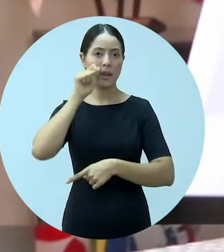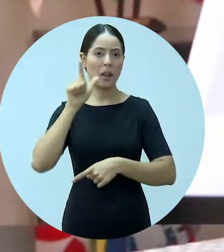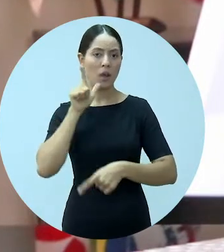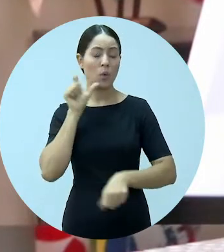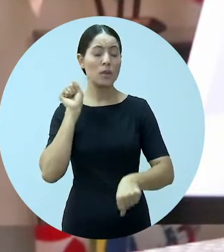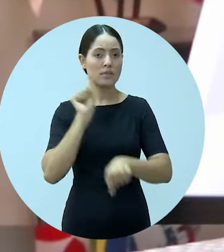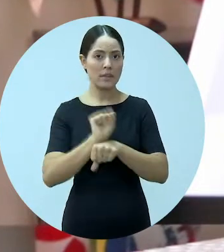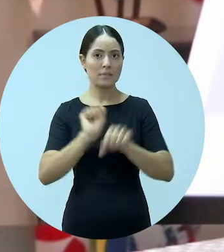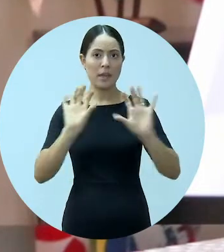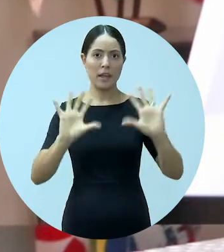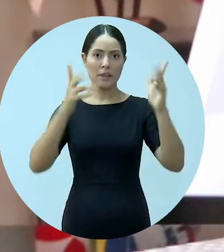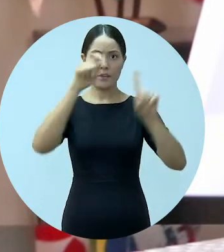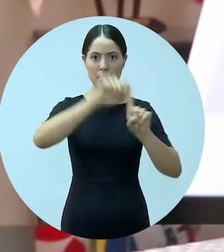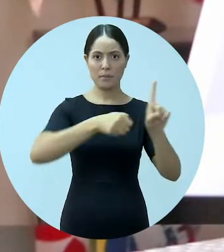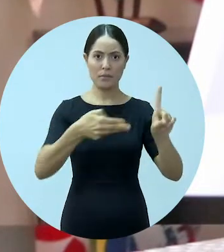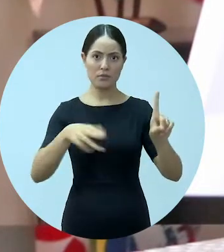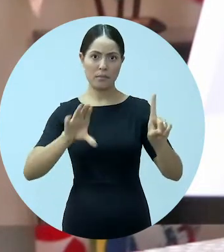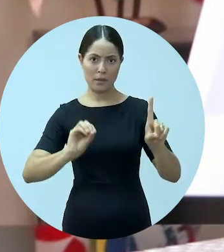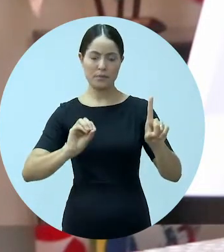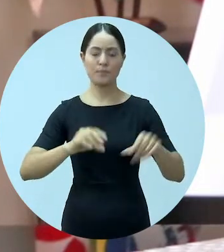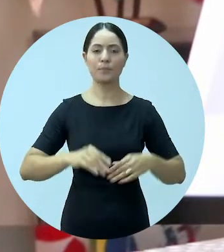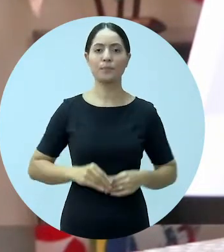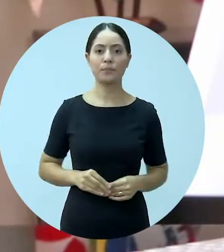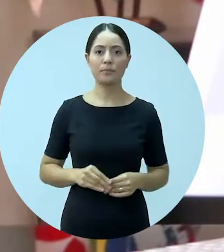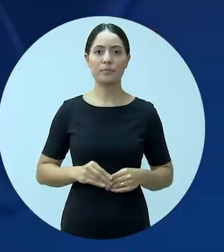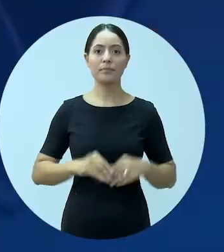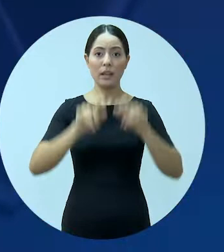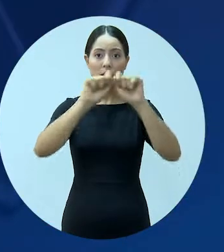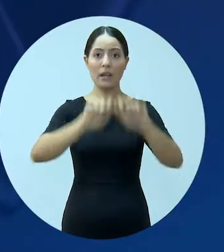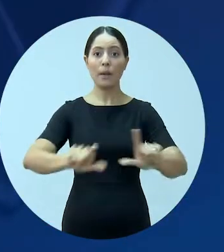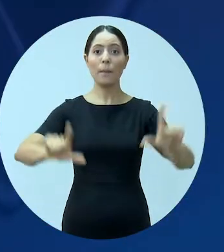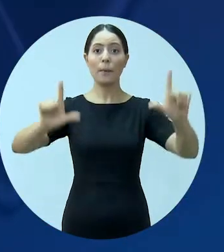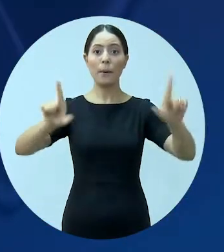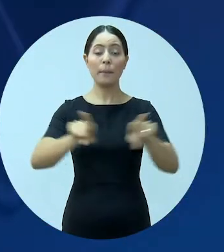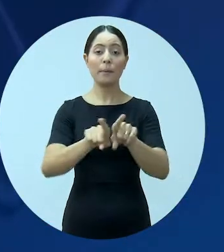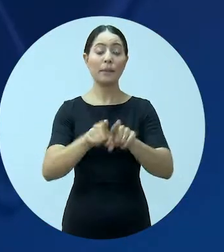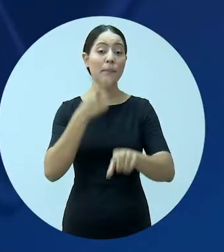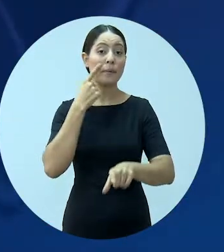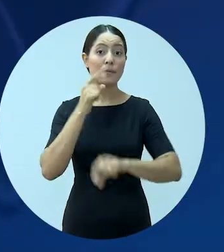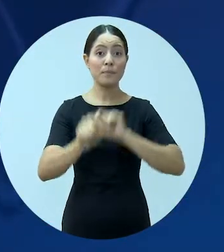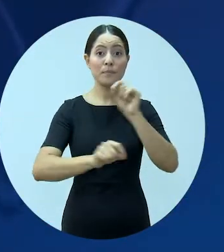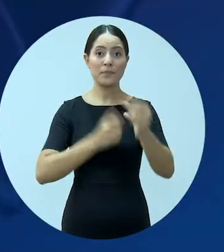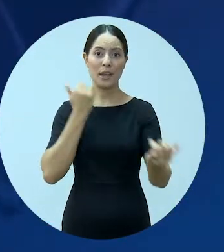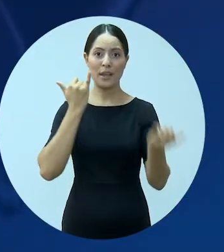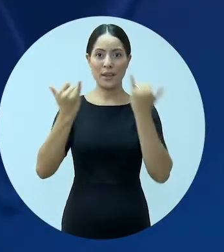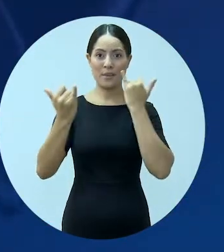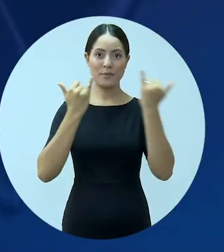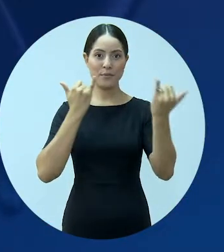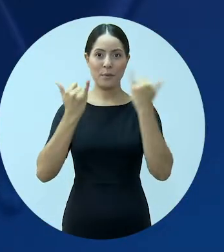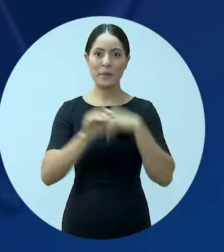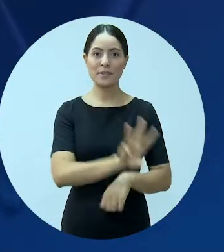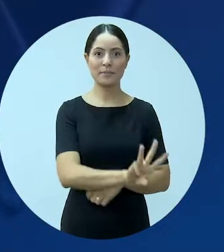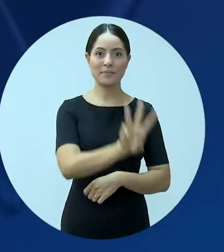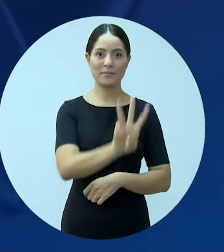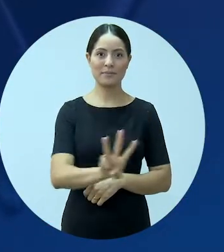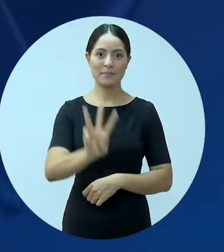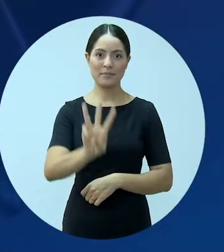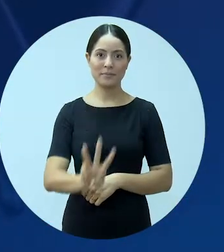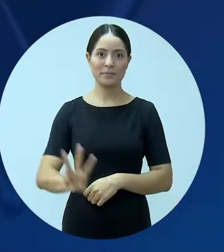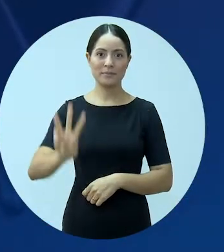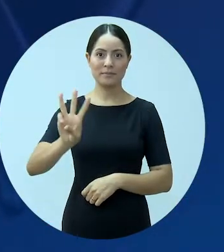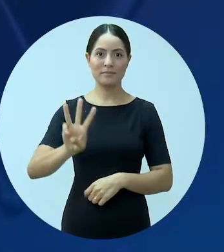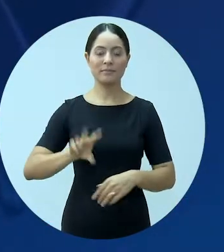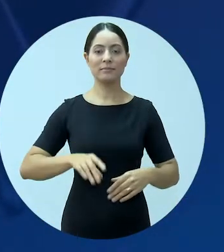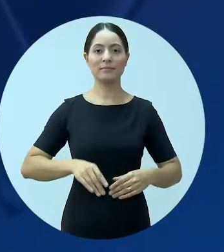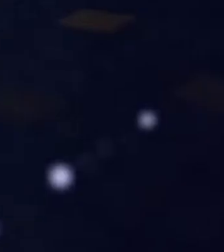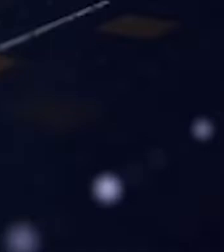realização de todos os eventos agendados para este mês de março. E neste programa você ainda vai conferir as últimas notícias